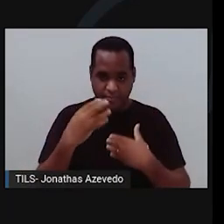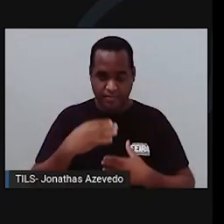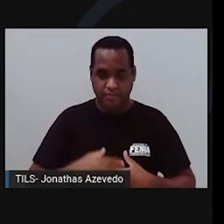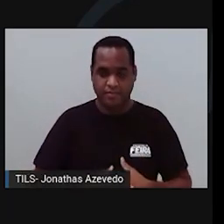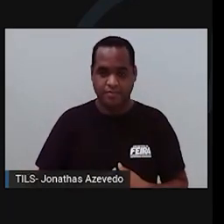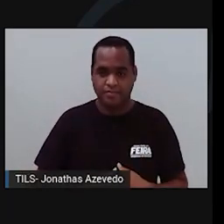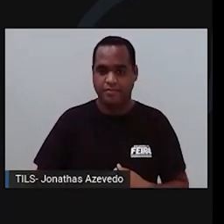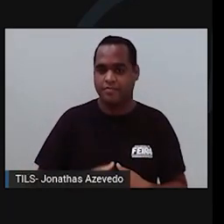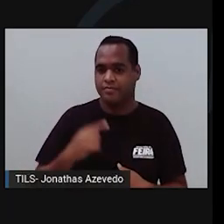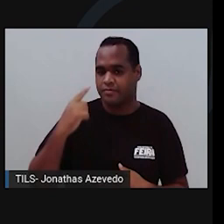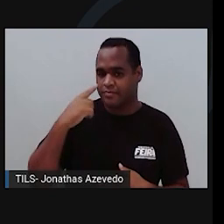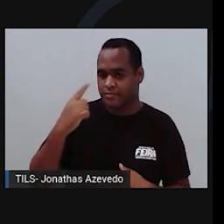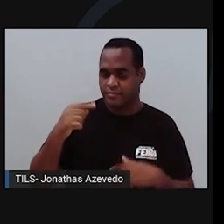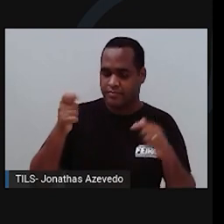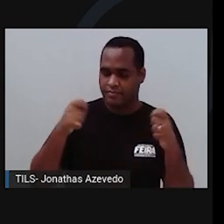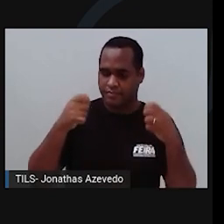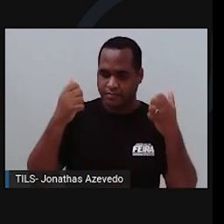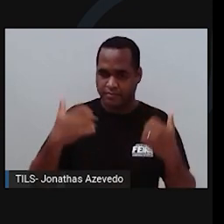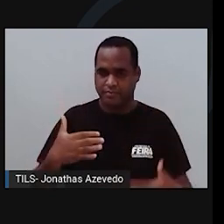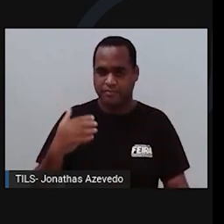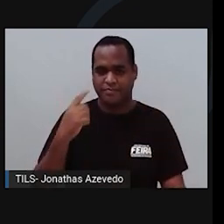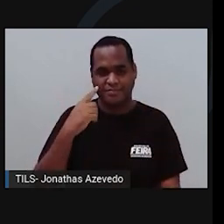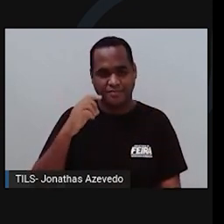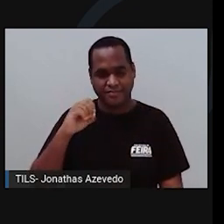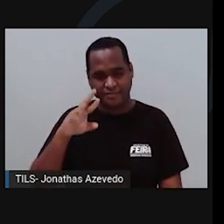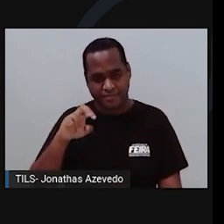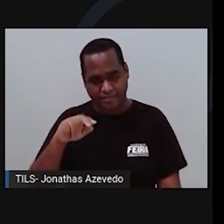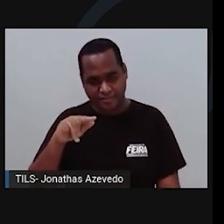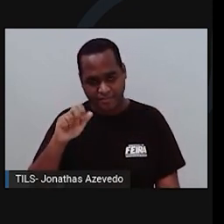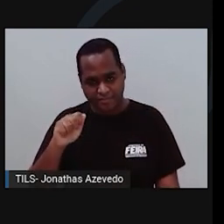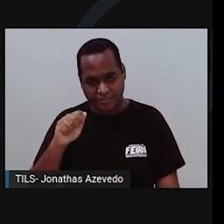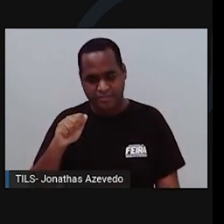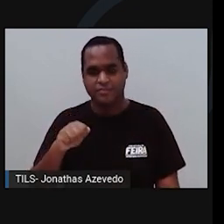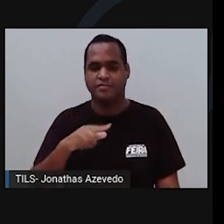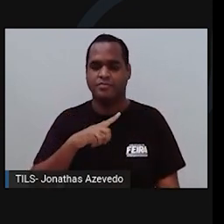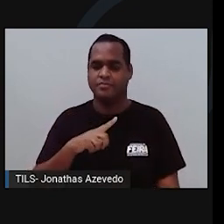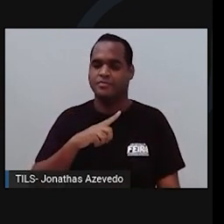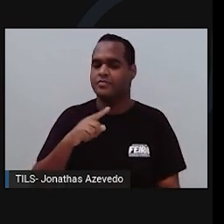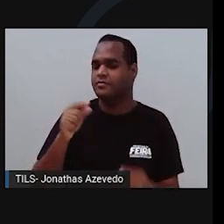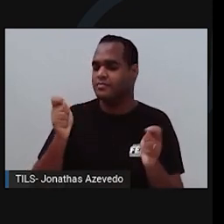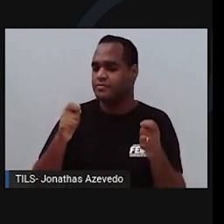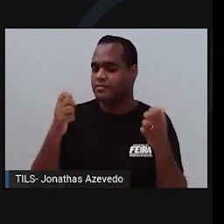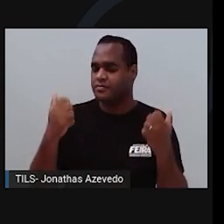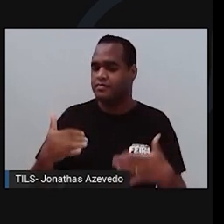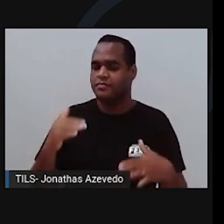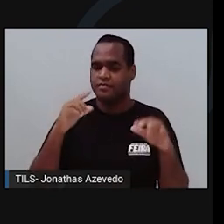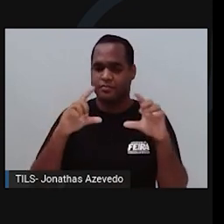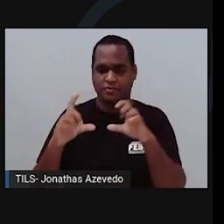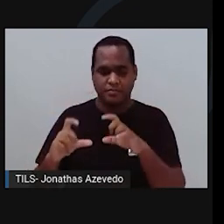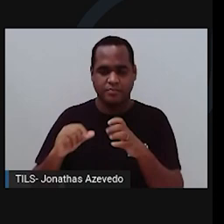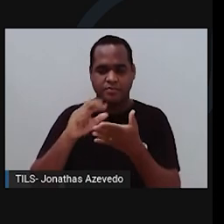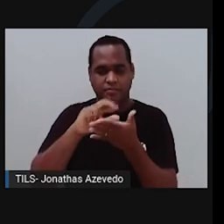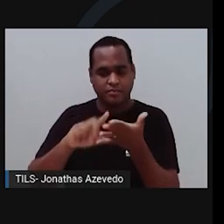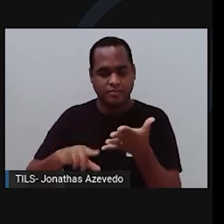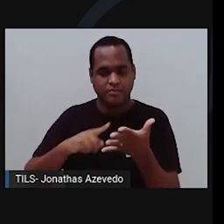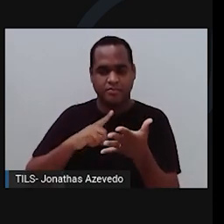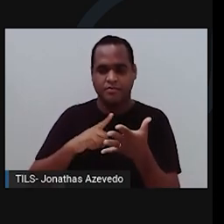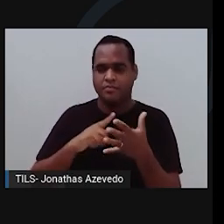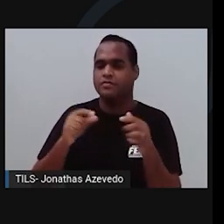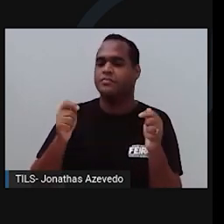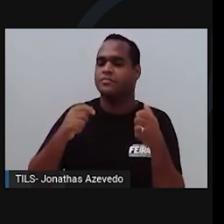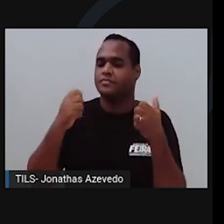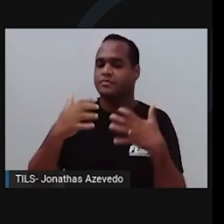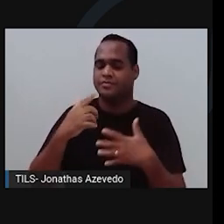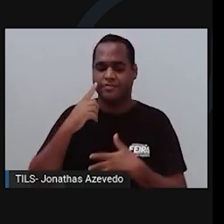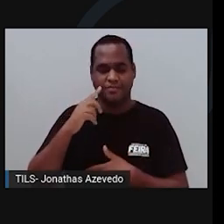A célula visualizada é um cone, célula da retina especializada na captação de informação luminosa e conversão dessa em impulso